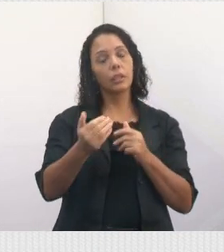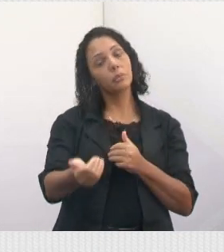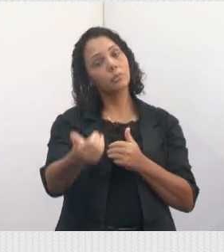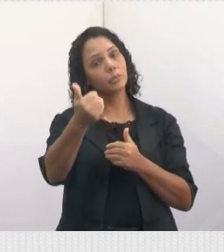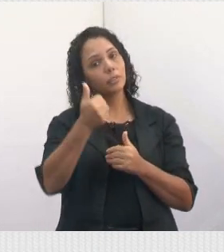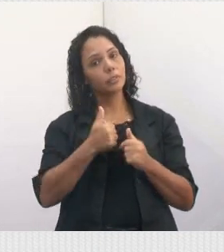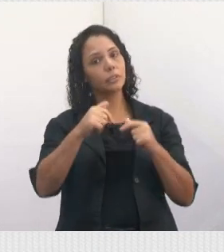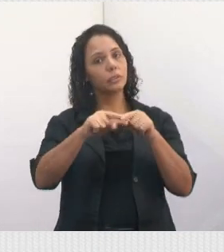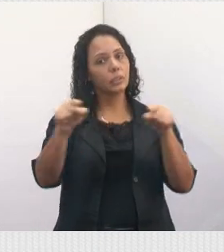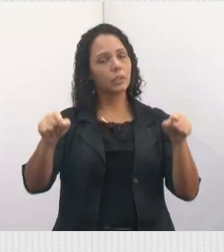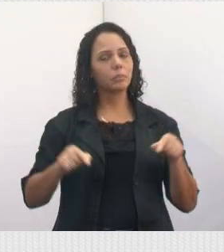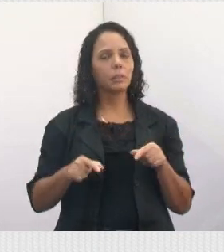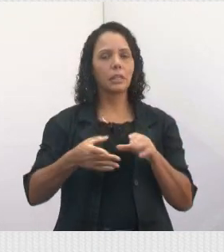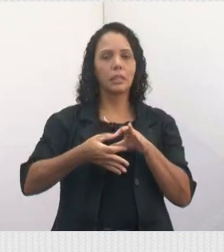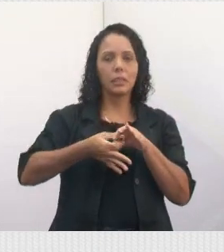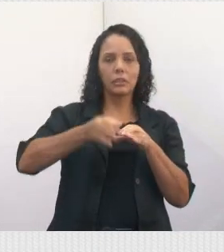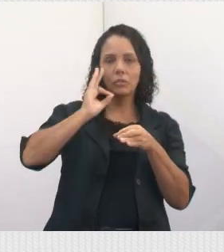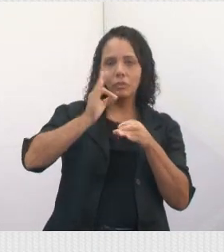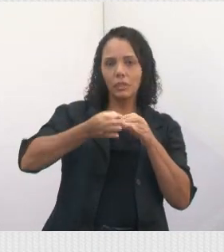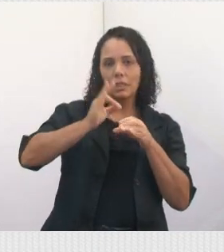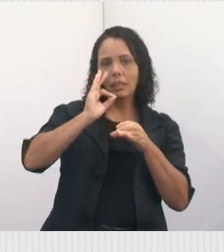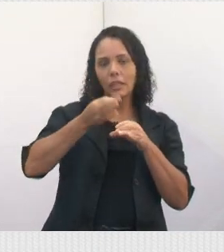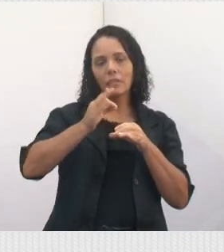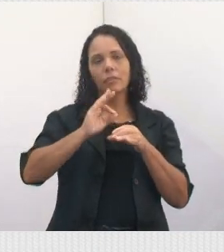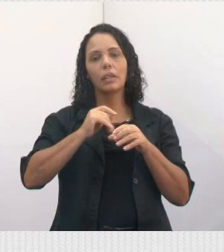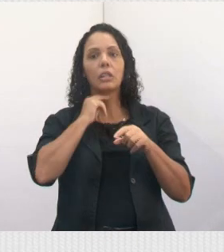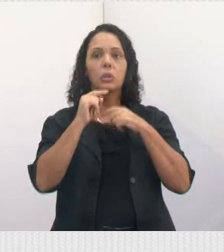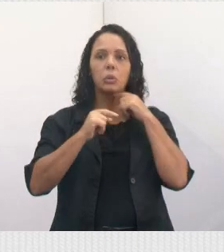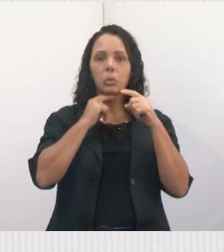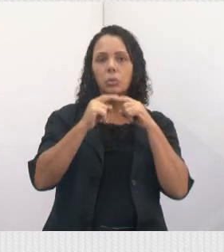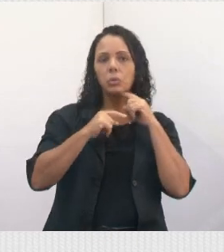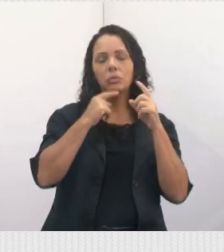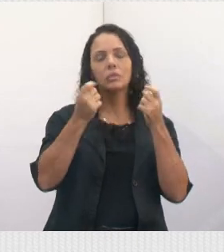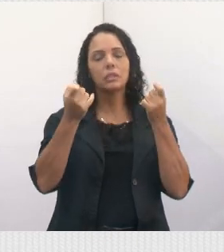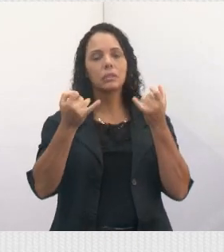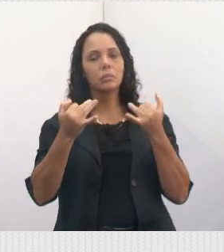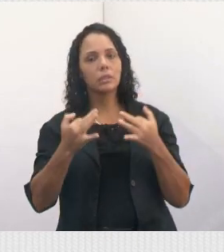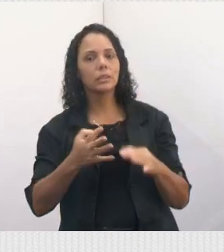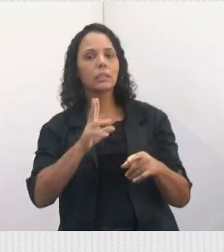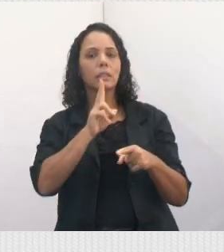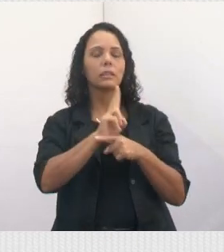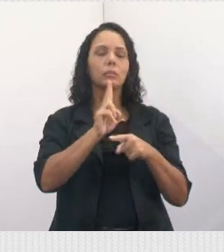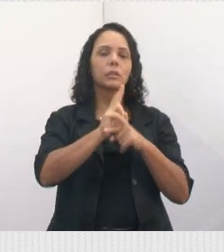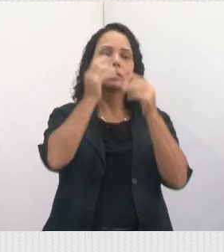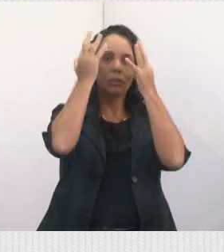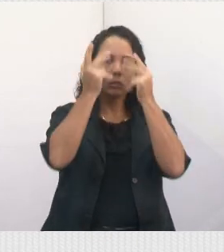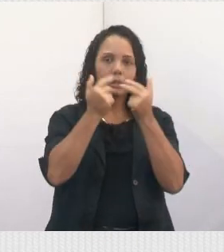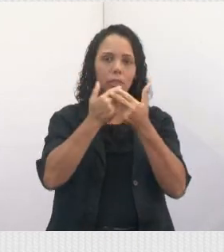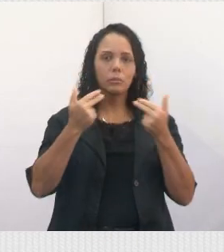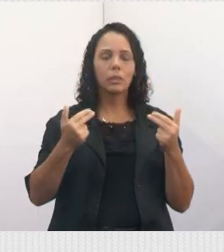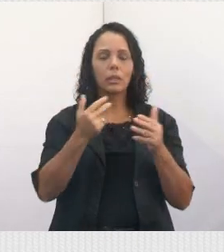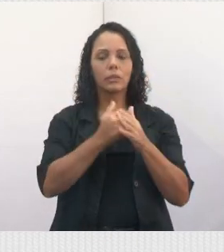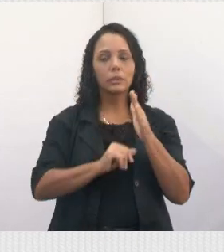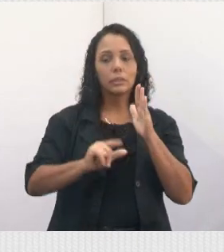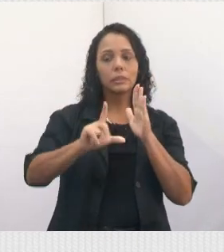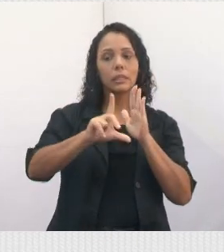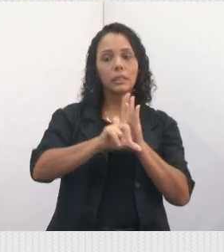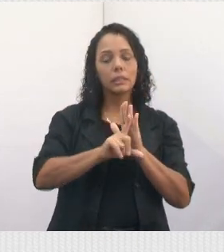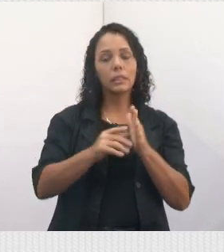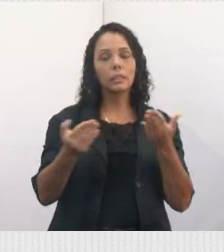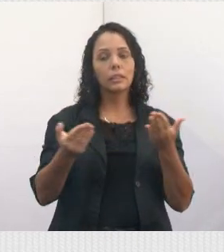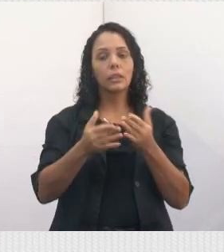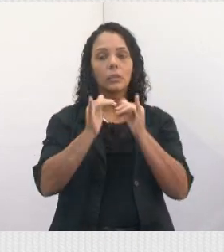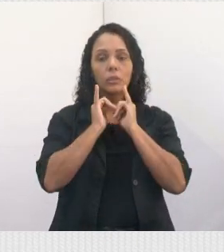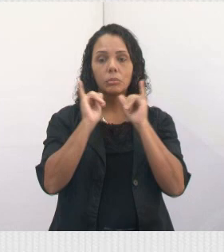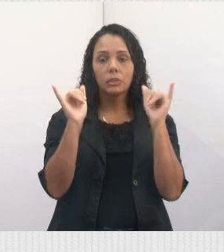gabinete, tomam um café com a gente, venham tirar dúvidas a respeito da proteção animal, a respeito das leis. E eu trago uma notícia para vocês agora,